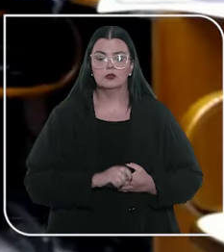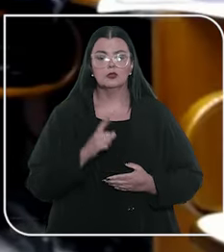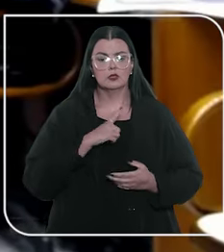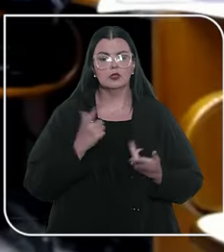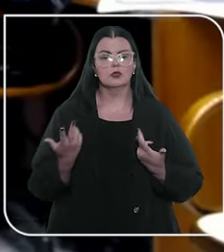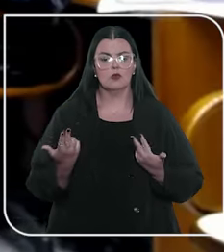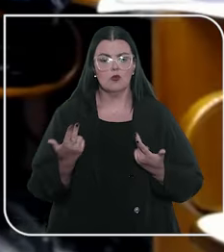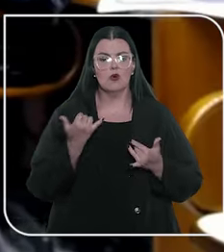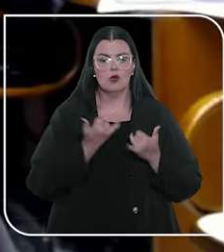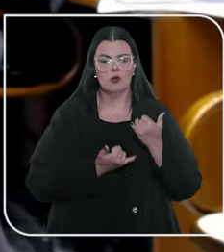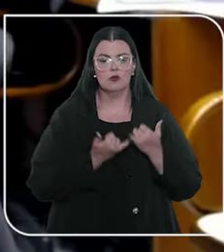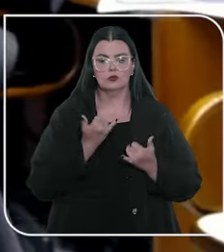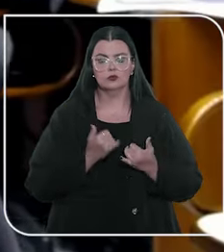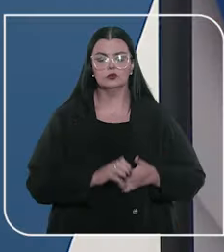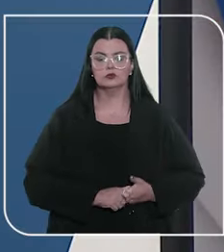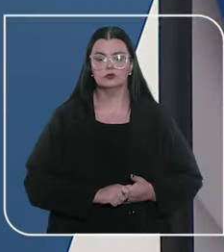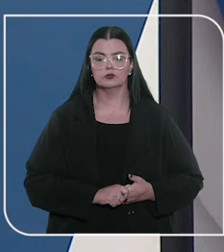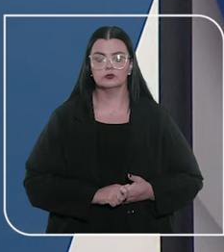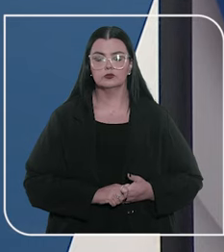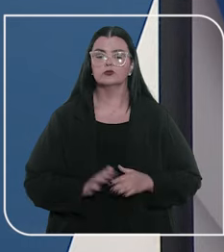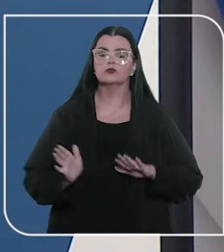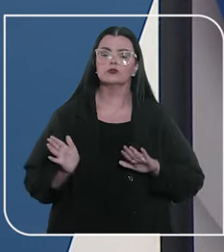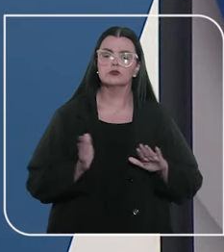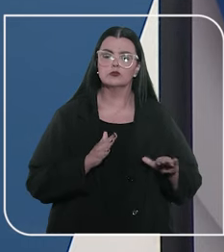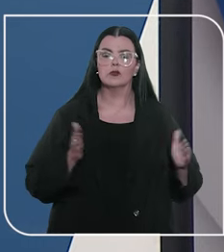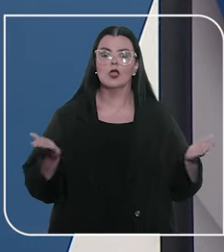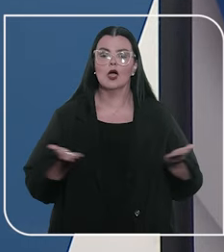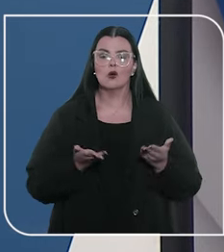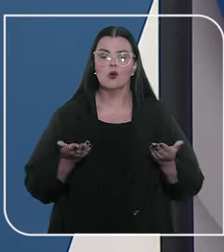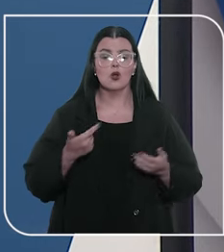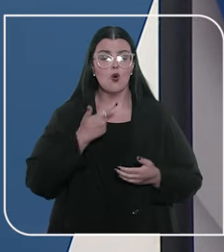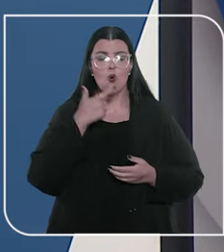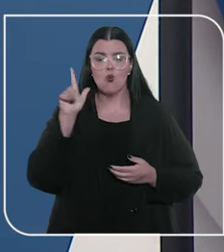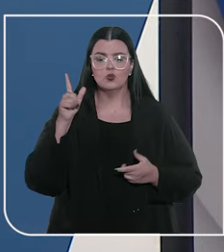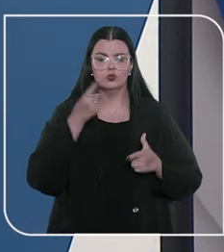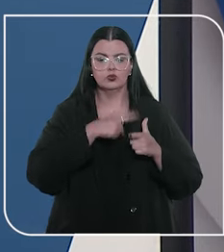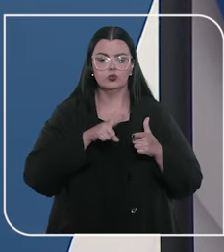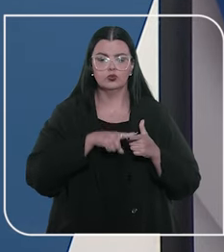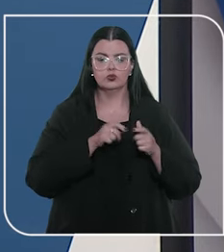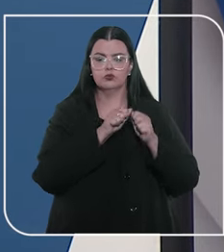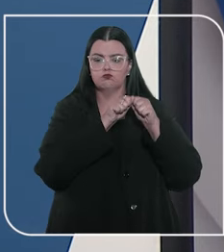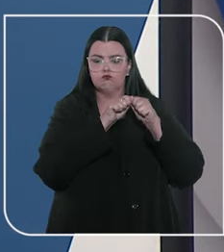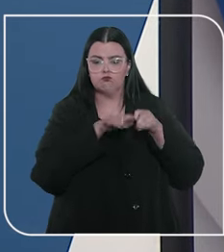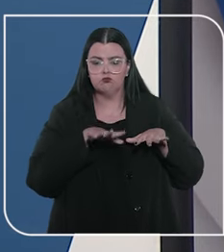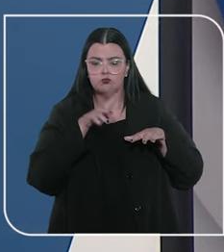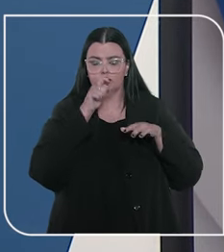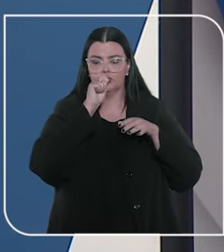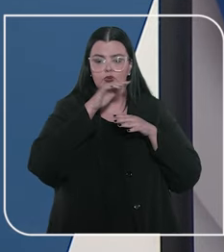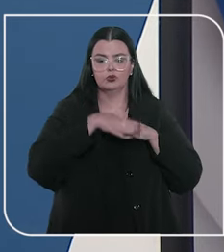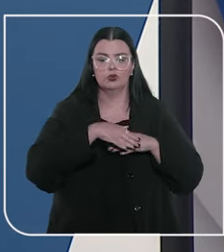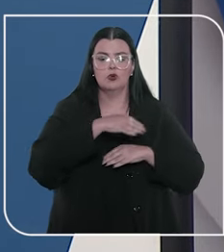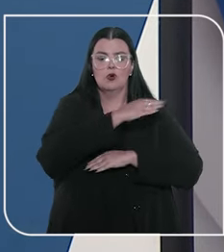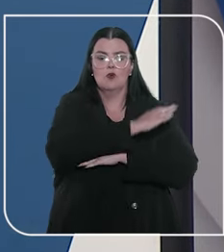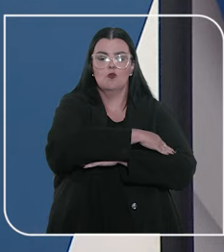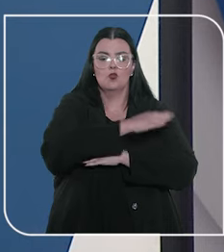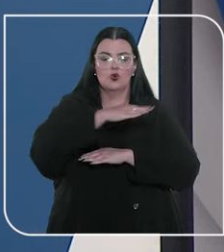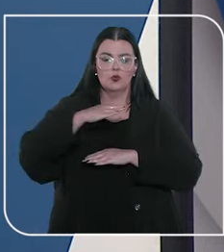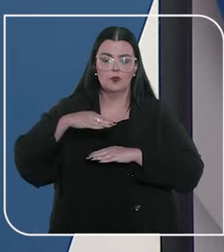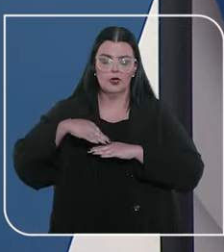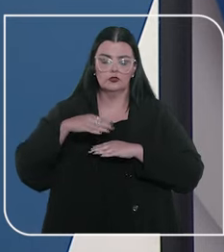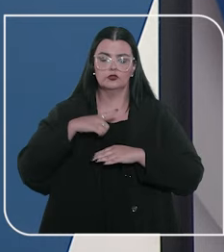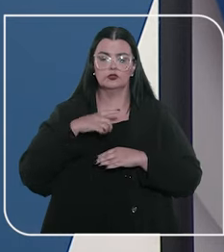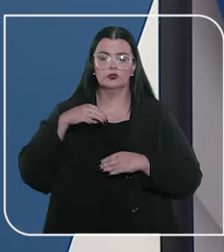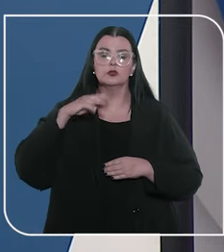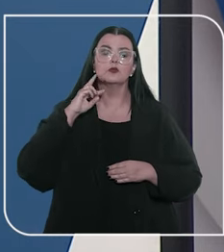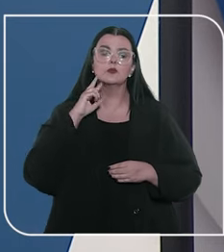encontrassem na mesma situação. Agora vamos falar de outra tragédia, o rompimento da barragem de Brumadinho em